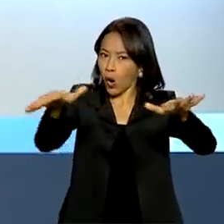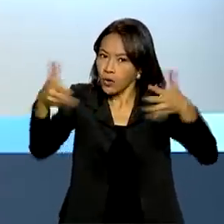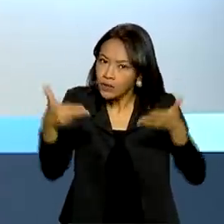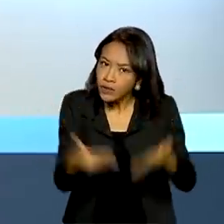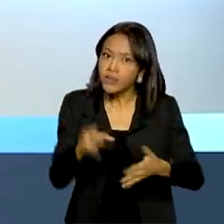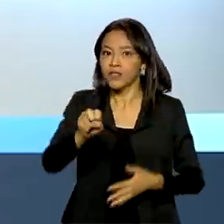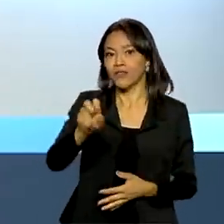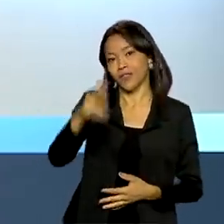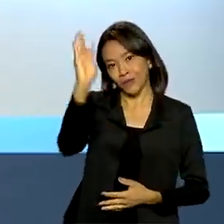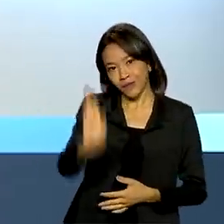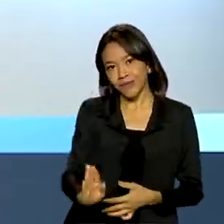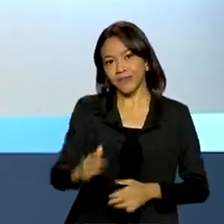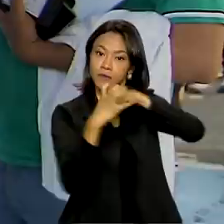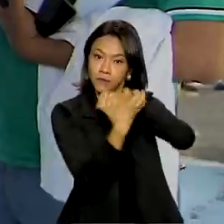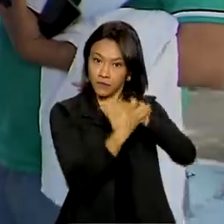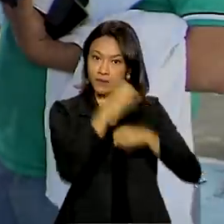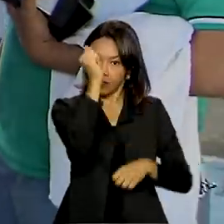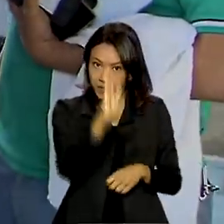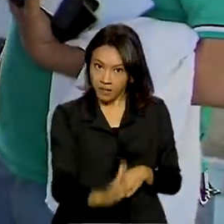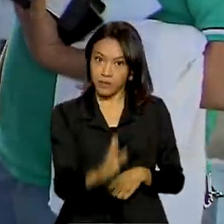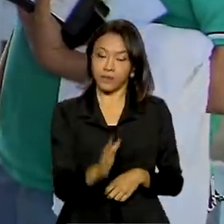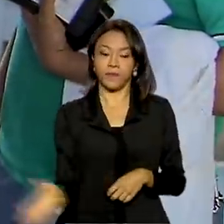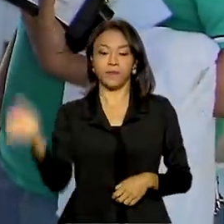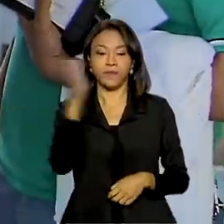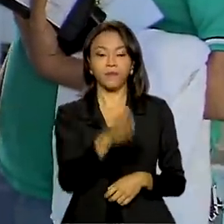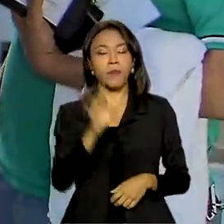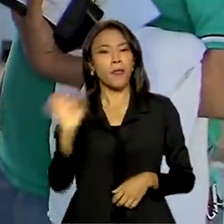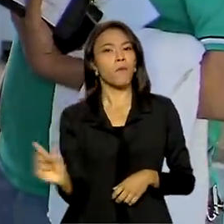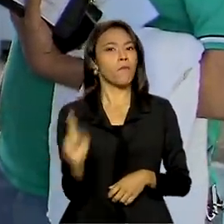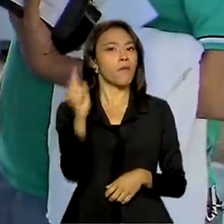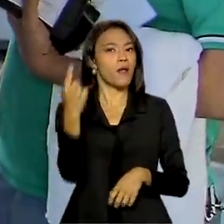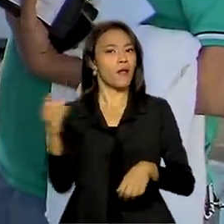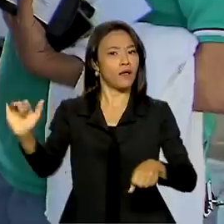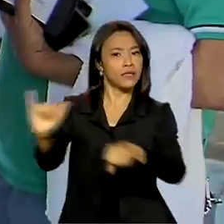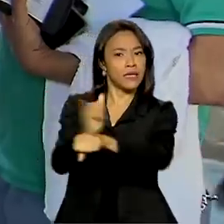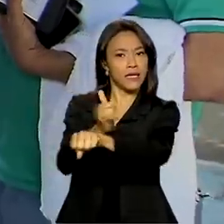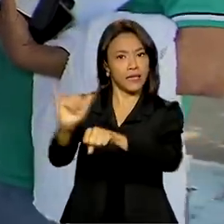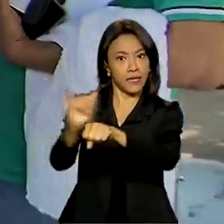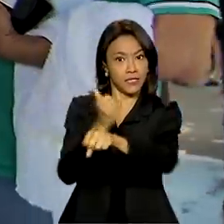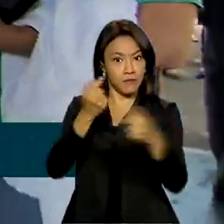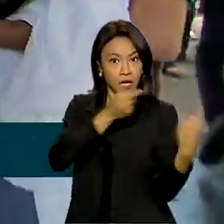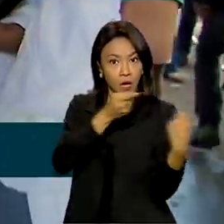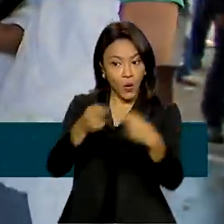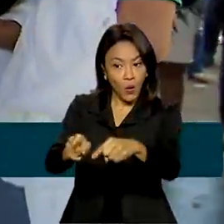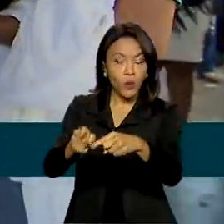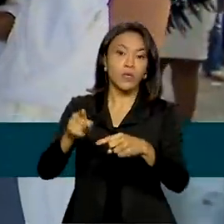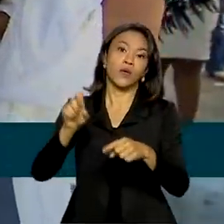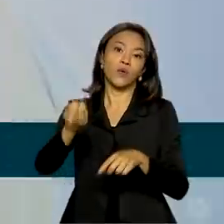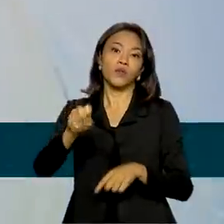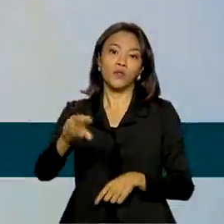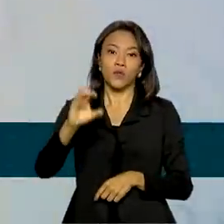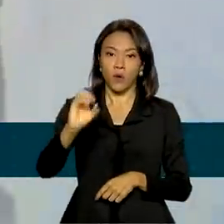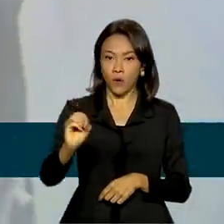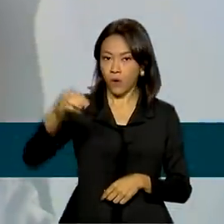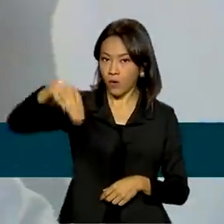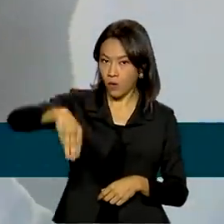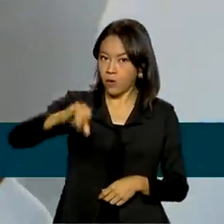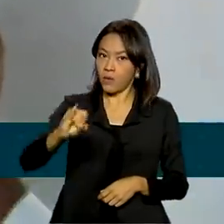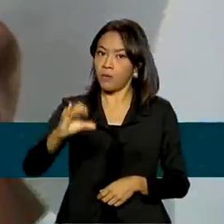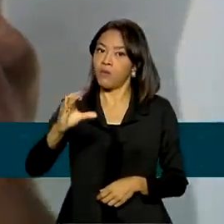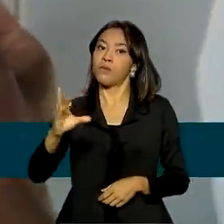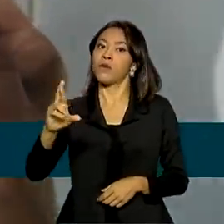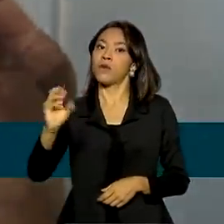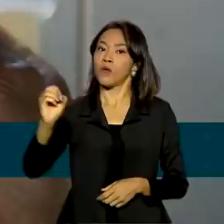Covid-19 aqui no Brasil. O melhor instrumento para enfrentar a variante Ômicron do coronavírus continua